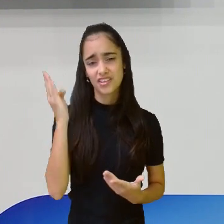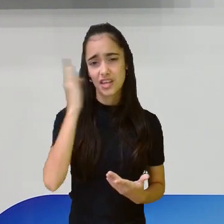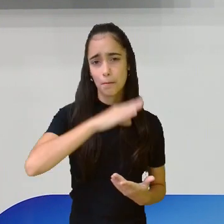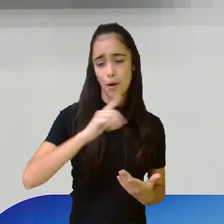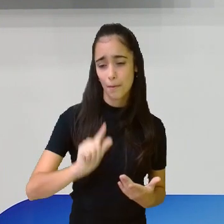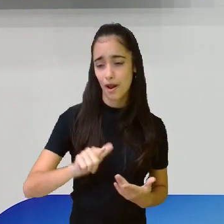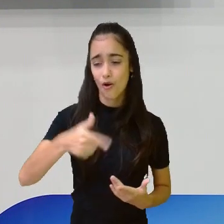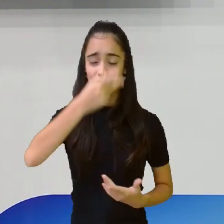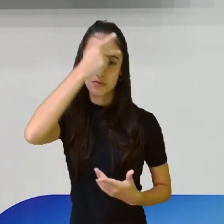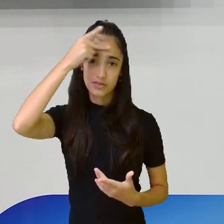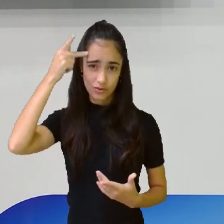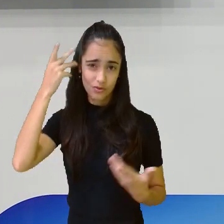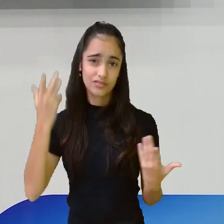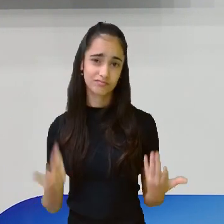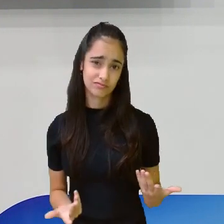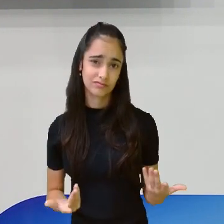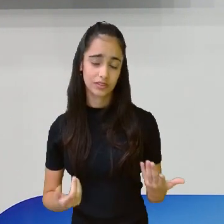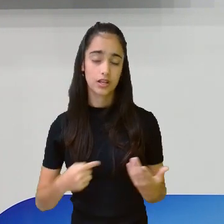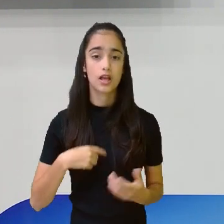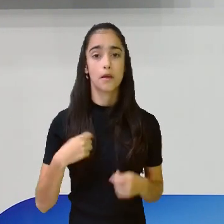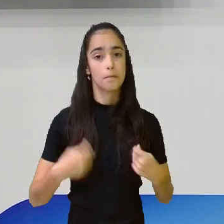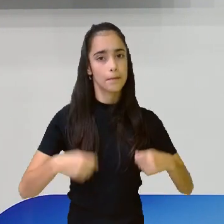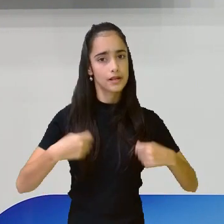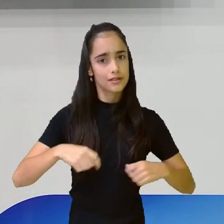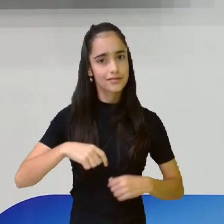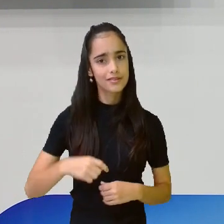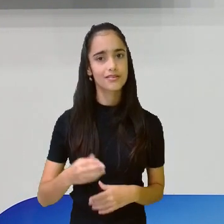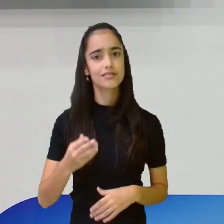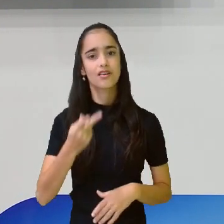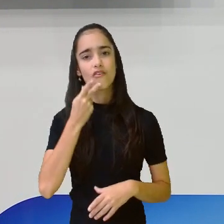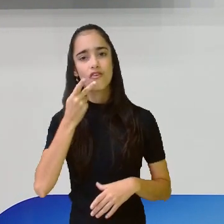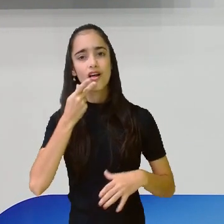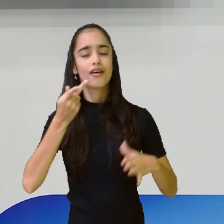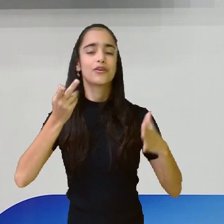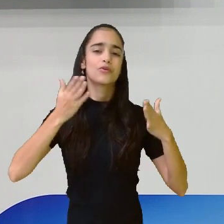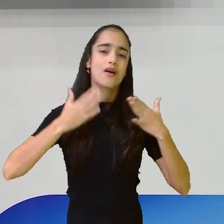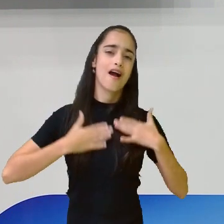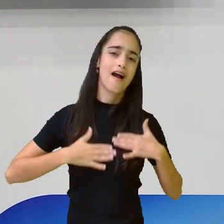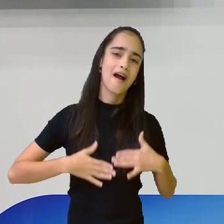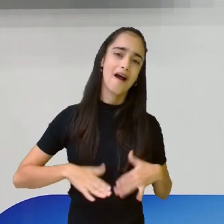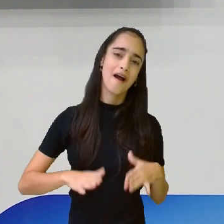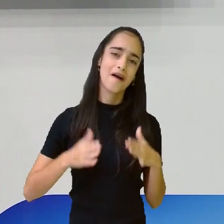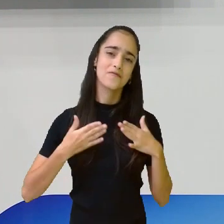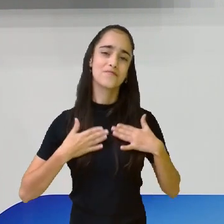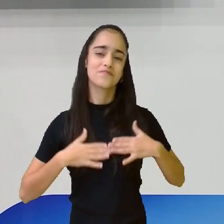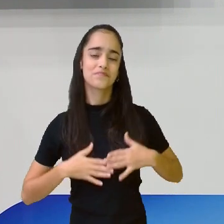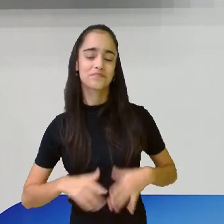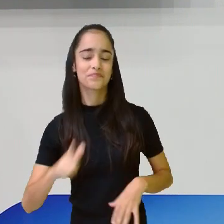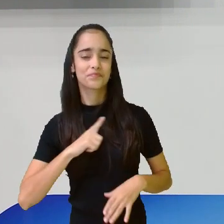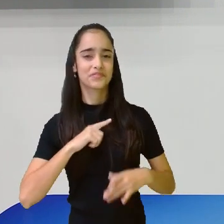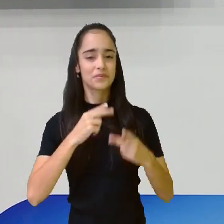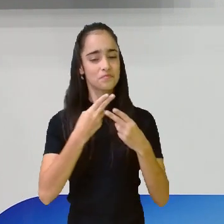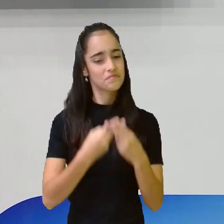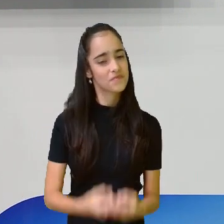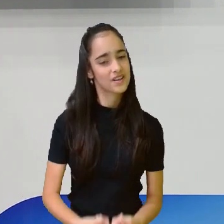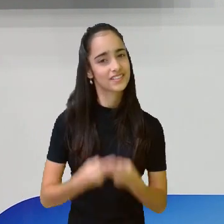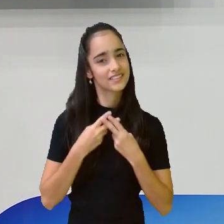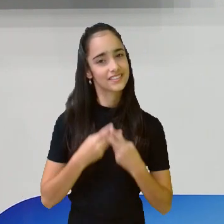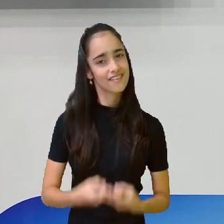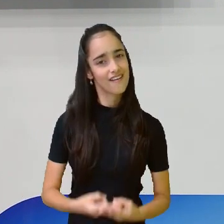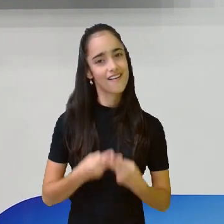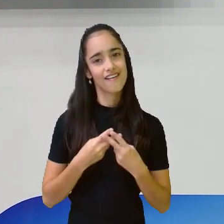maneira. A gente falar com calma, ter paciência e consegue muito mais